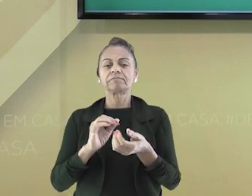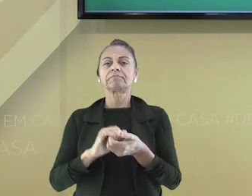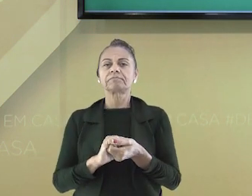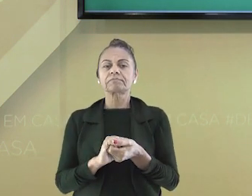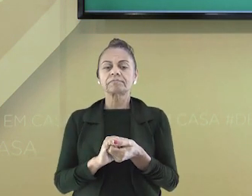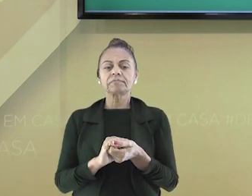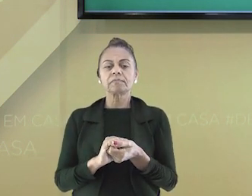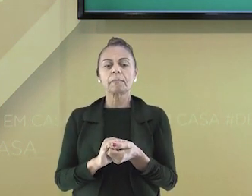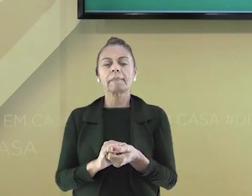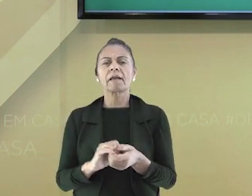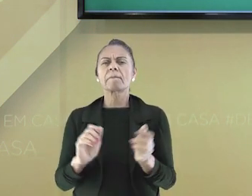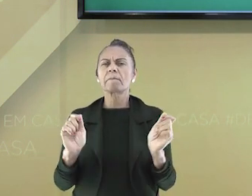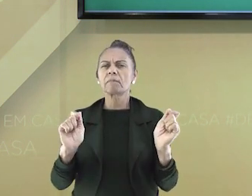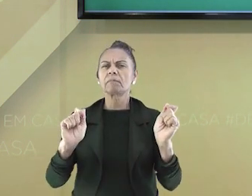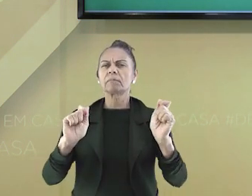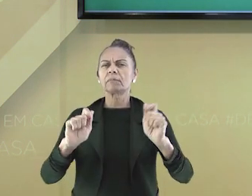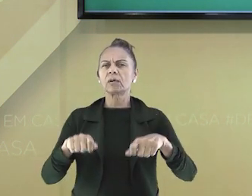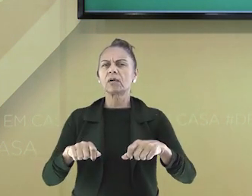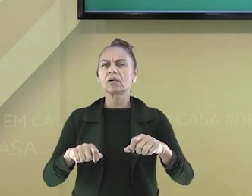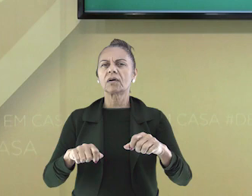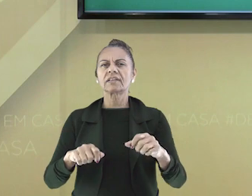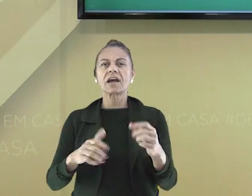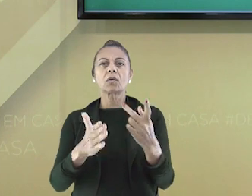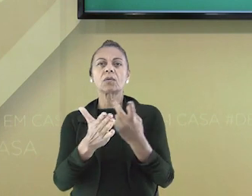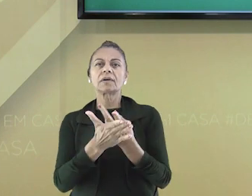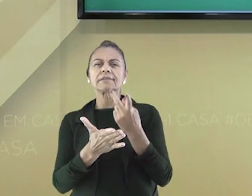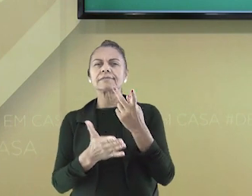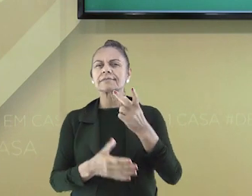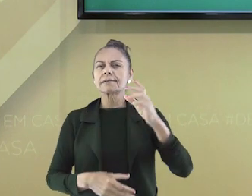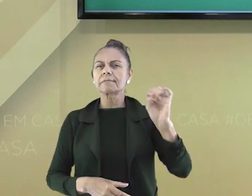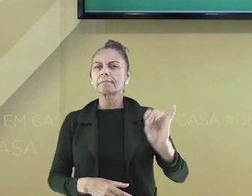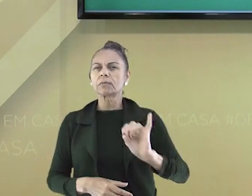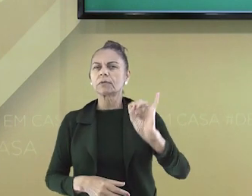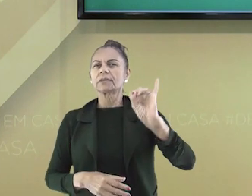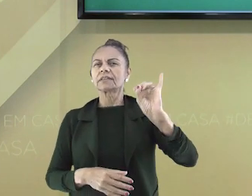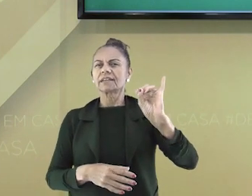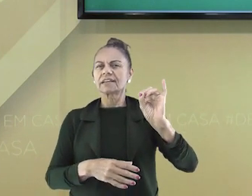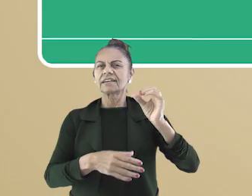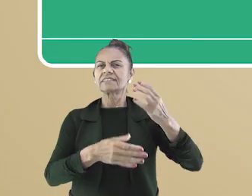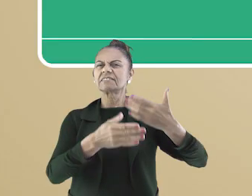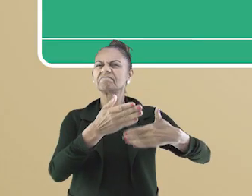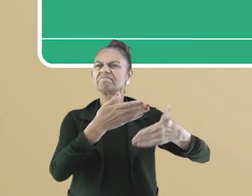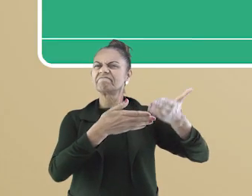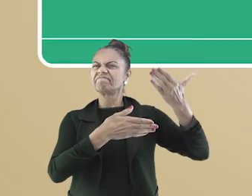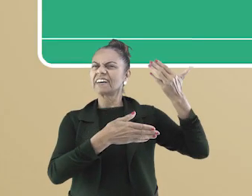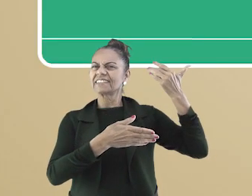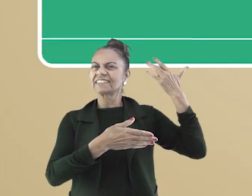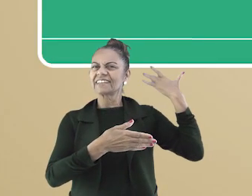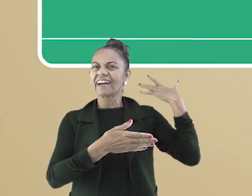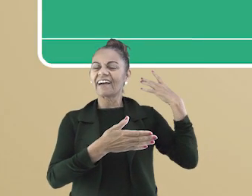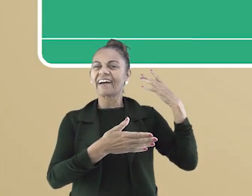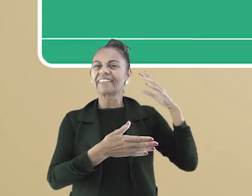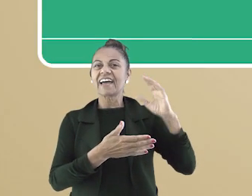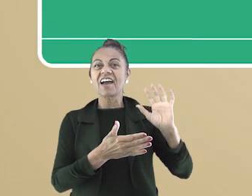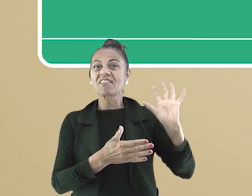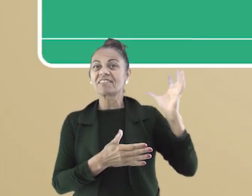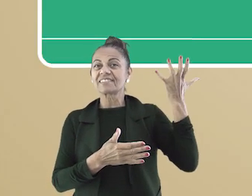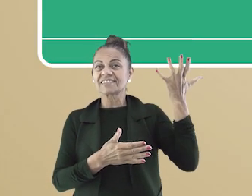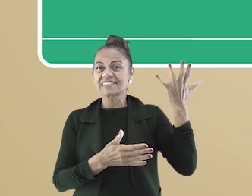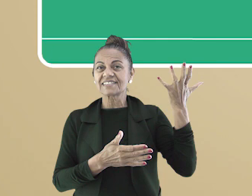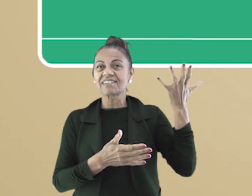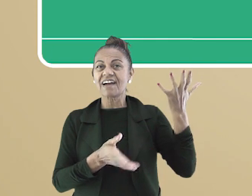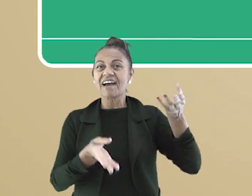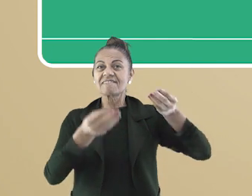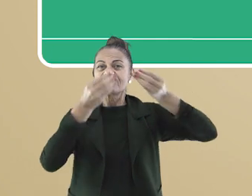familiares e escolares. Podemos relembrar algo importante que você viveu. Podemos também trazer à nossa